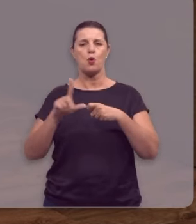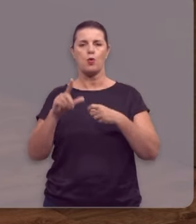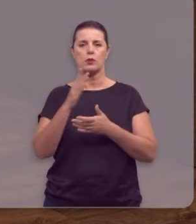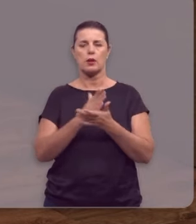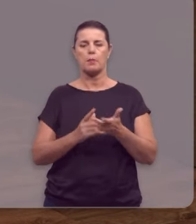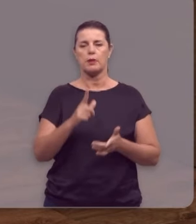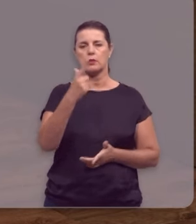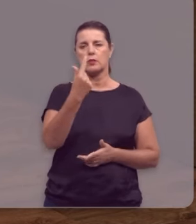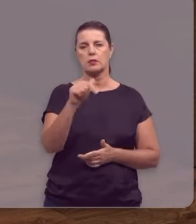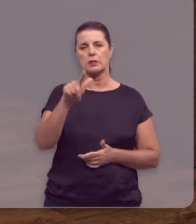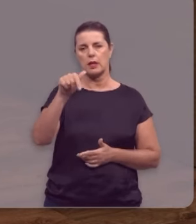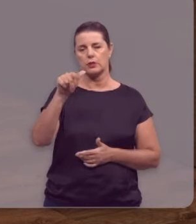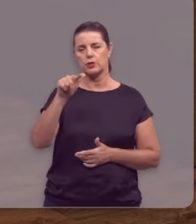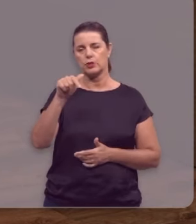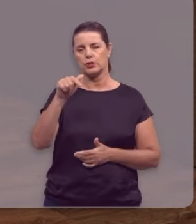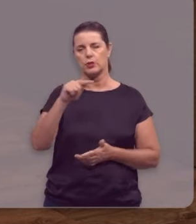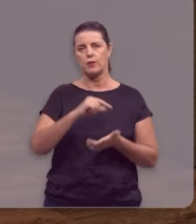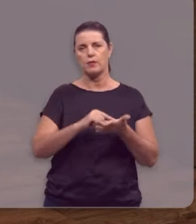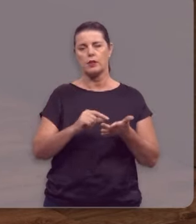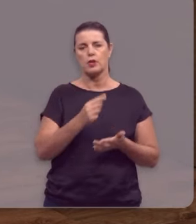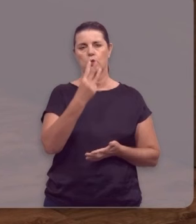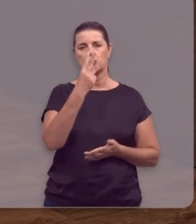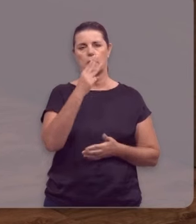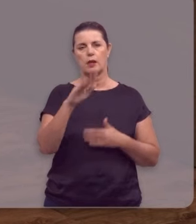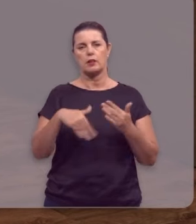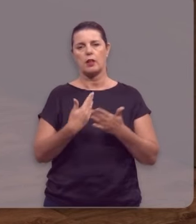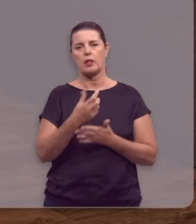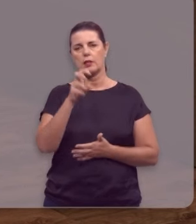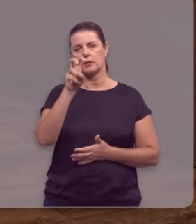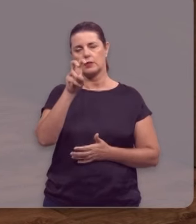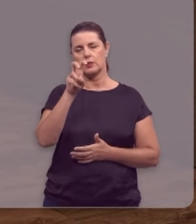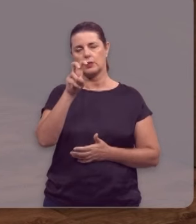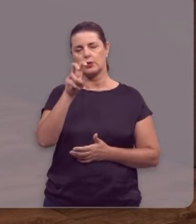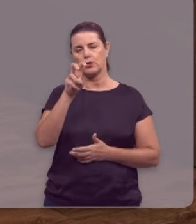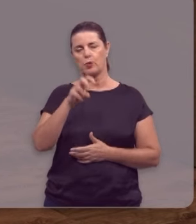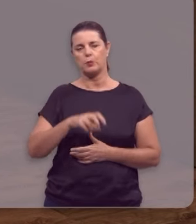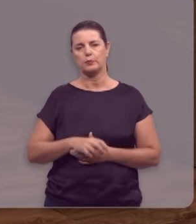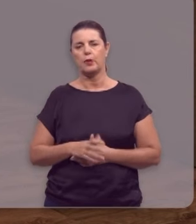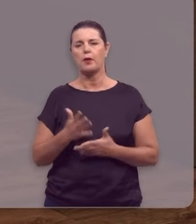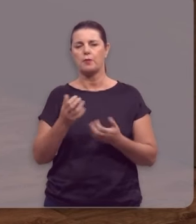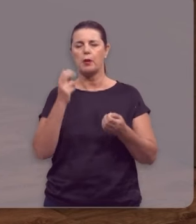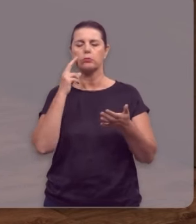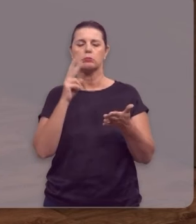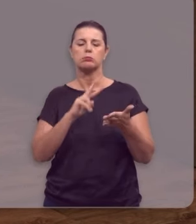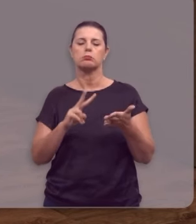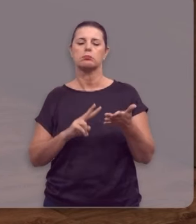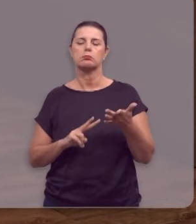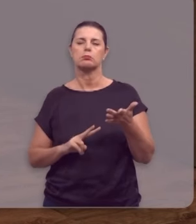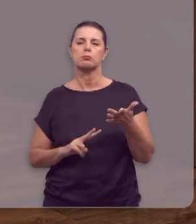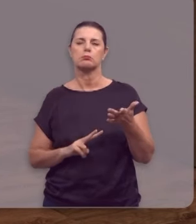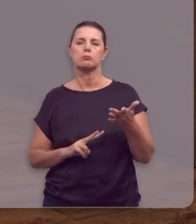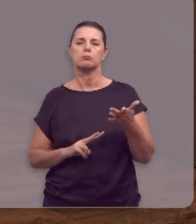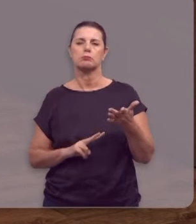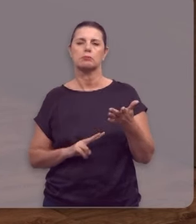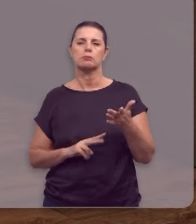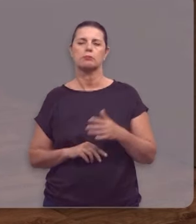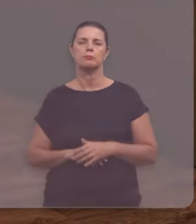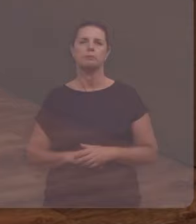Lucas, capítulo 17, versos 3 a 5. Vamos ouvir a leitura